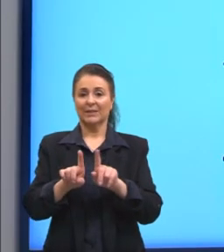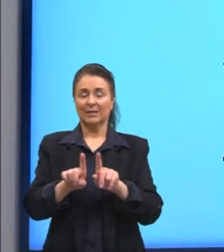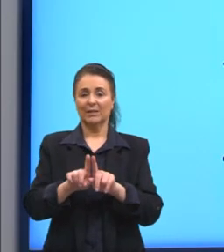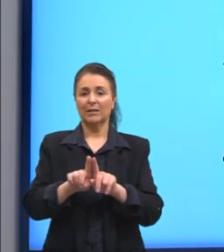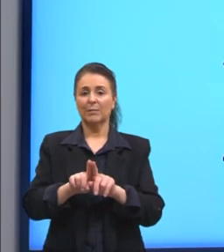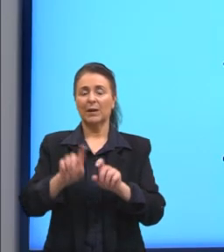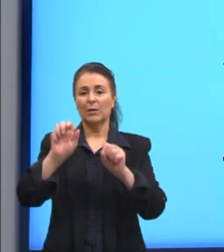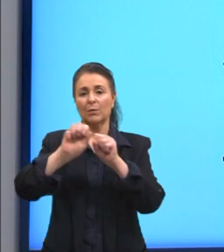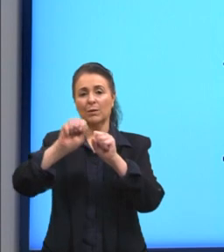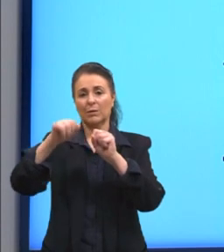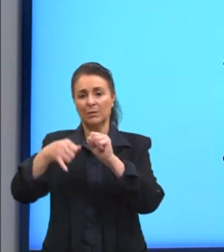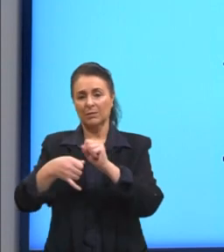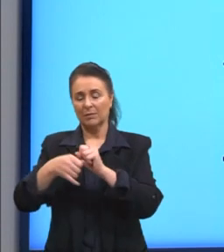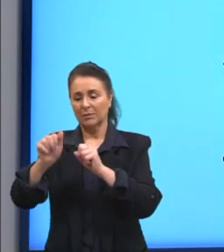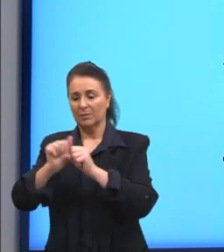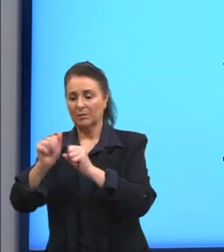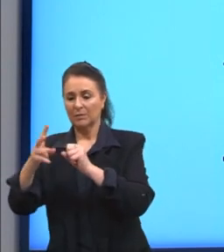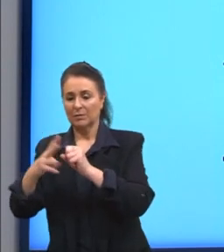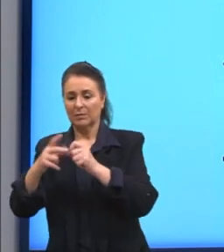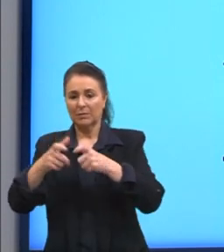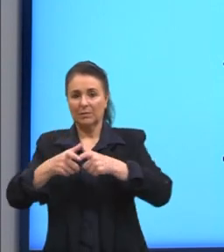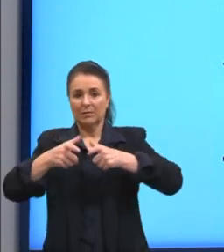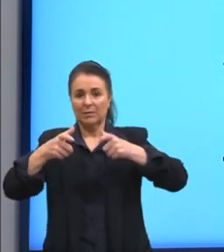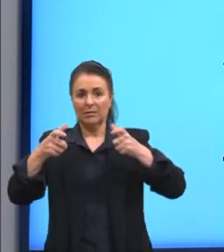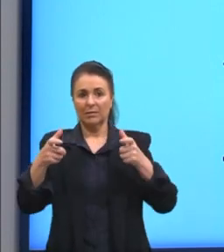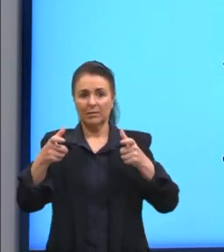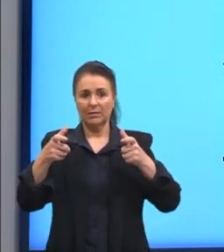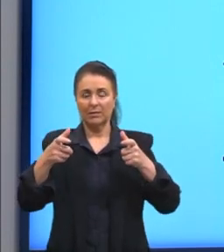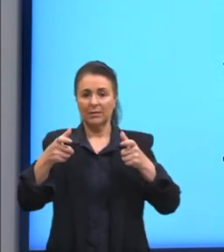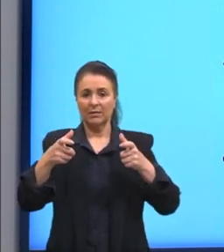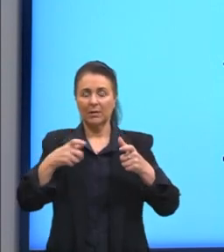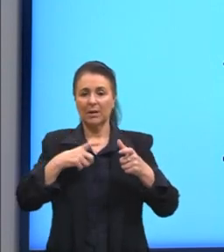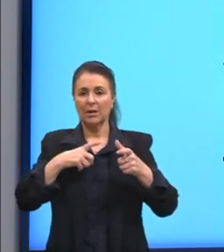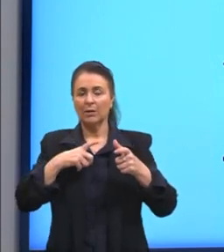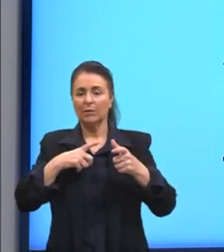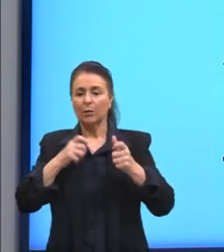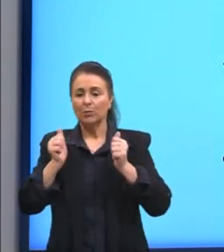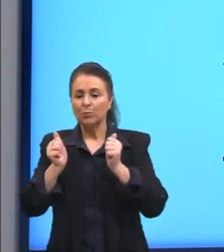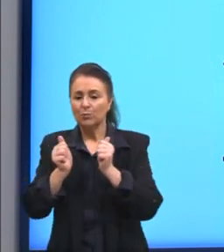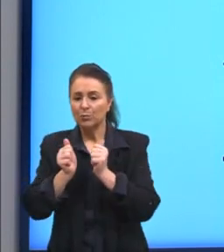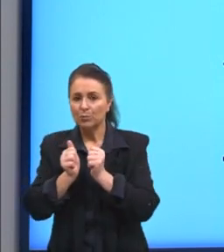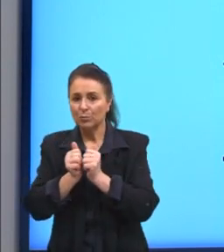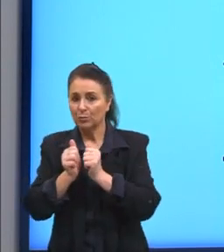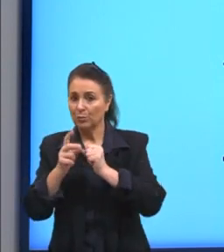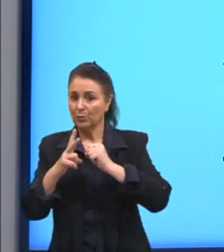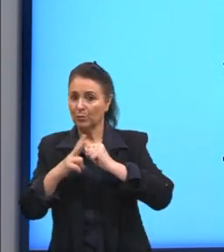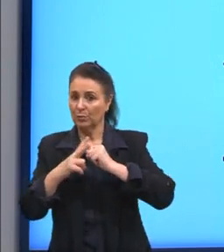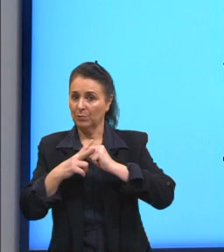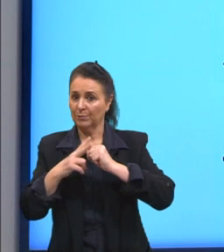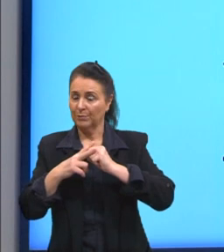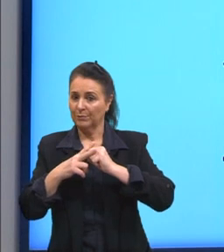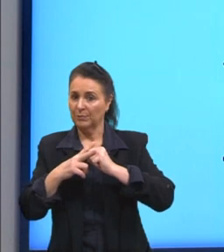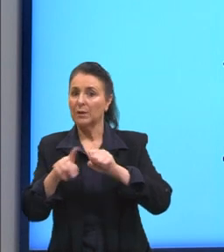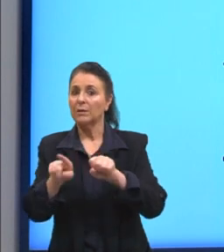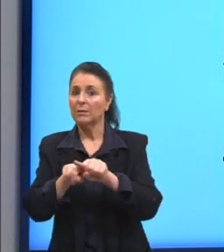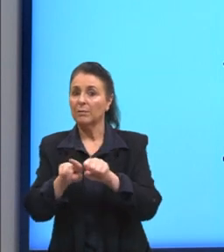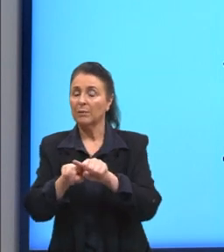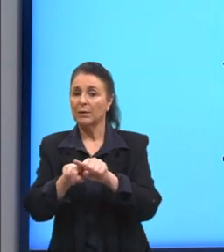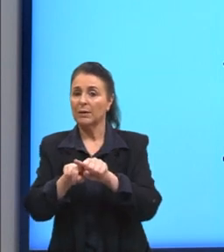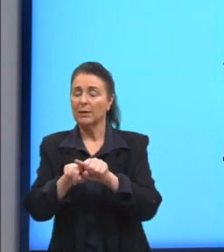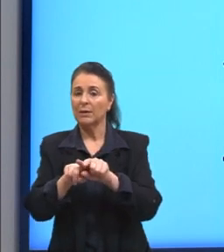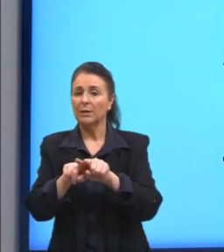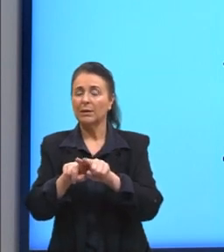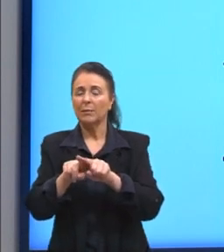nossos adjuntos adverbiais de intensidade, além de acompanhar verbo, eles podem acompanhar substantivos,